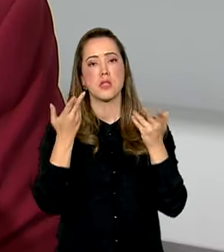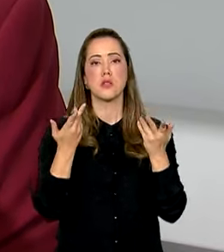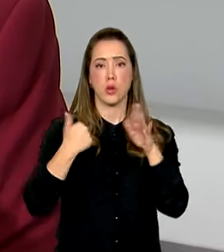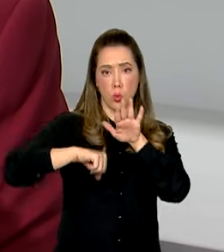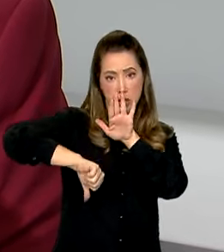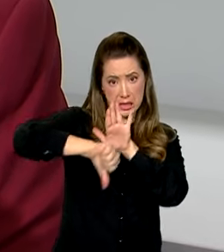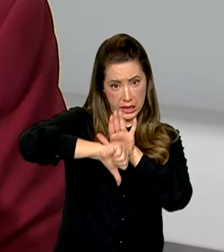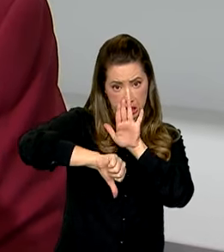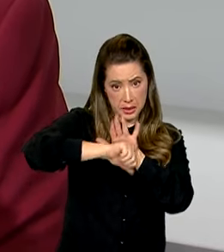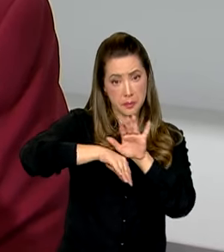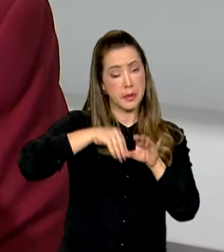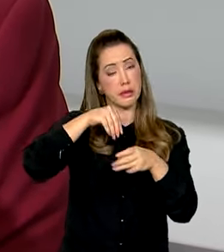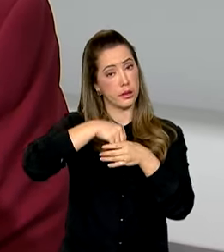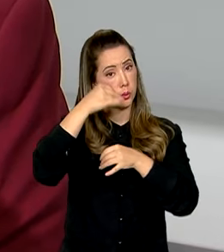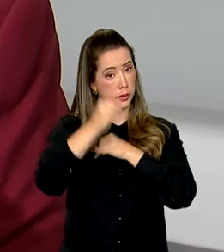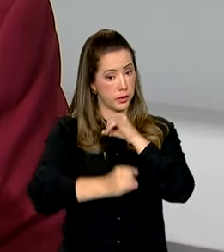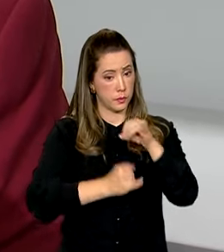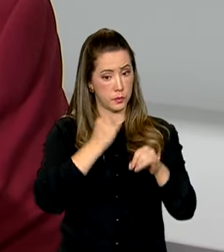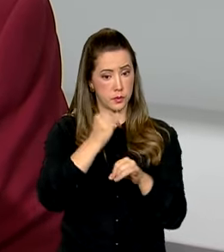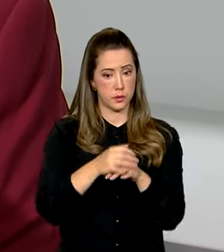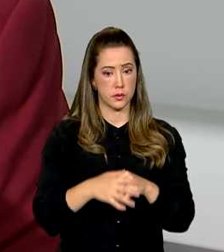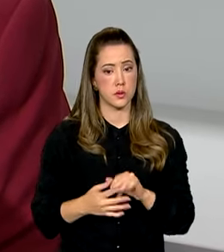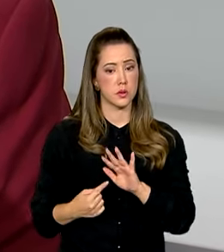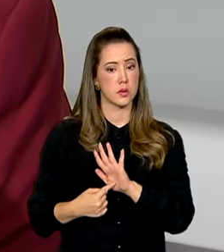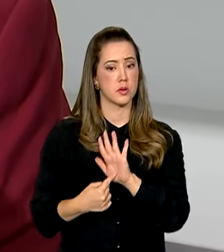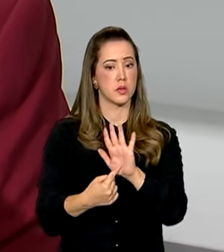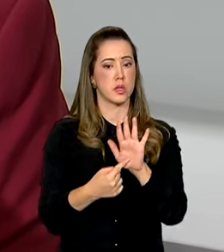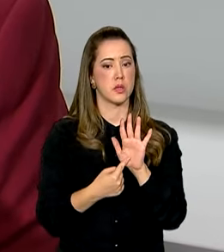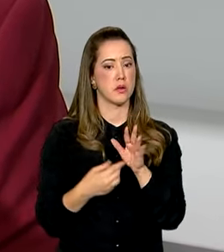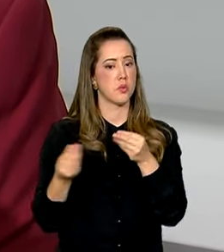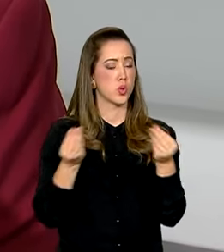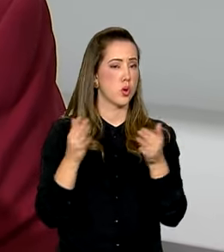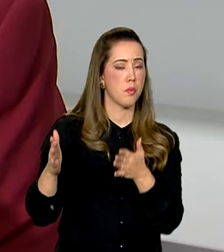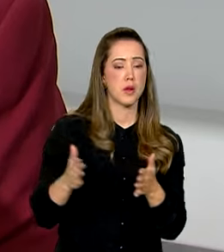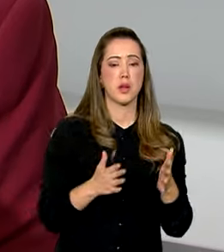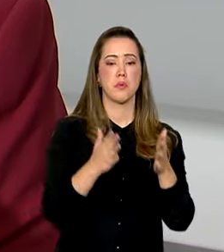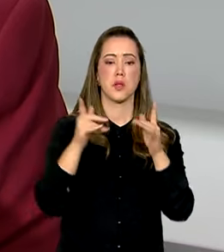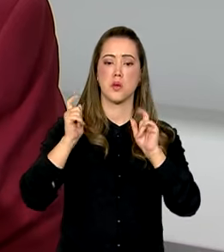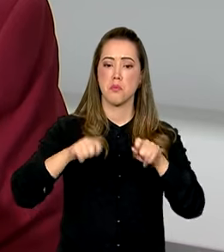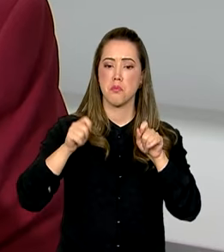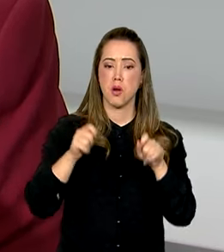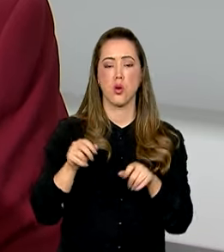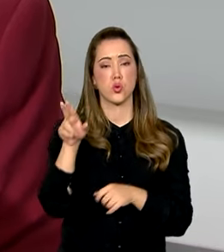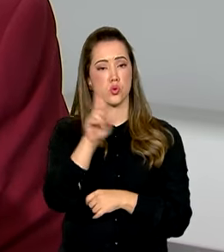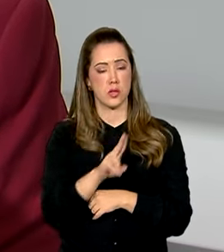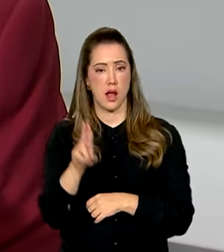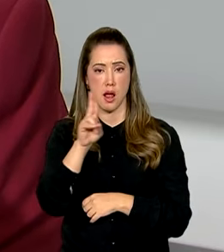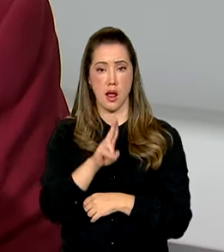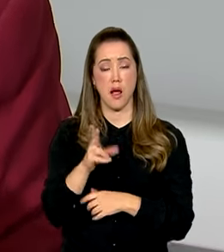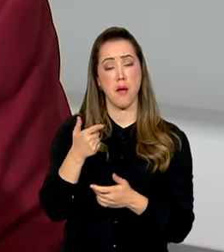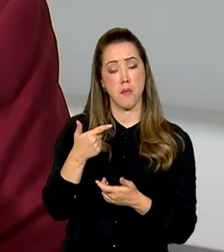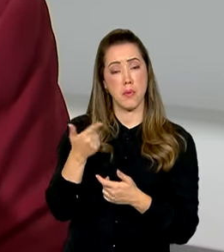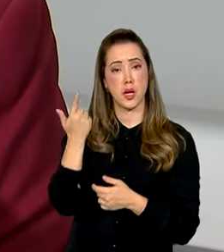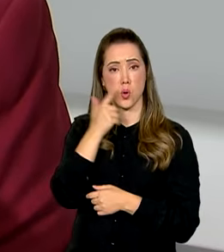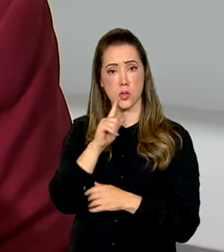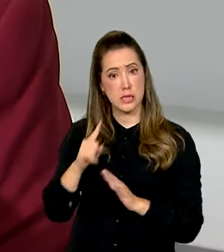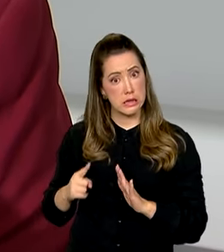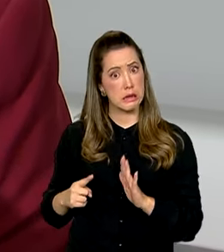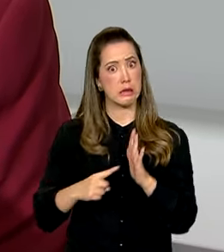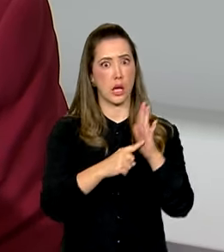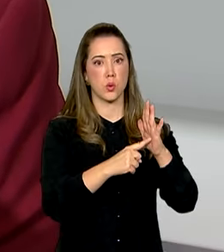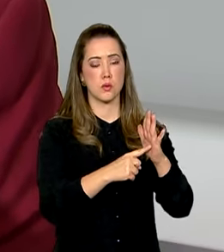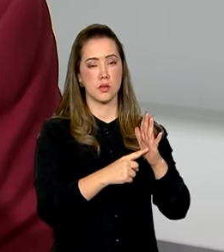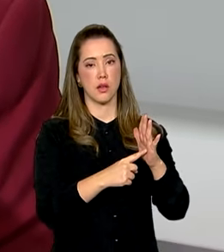criminosas na internet e mostra quais caminhos podem ser percorridos para se fazer uma denúncia.